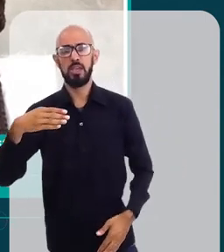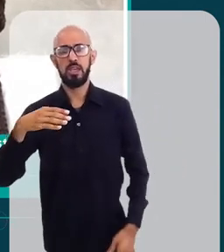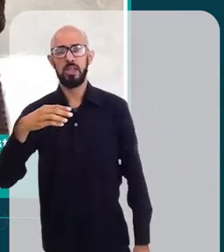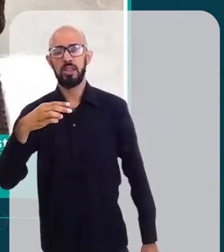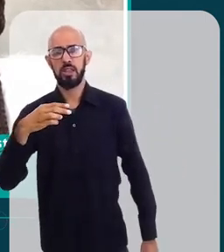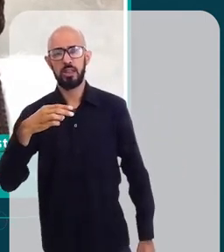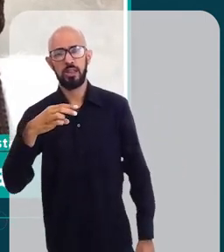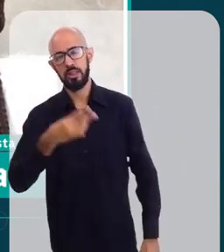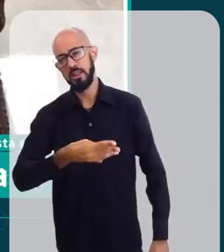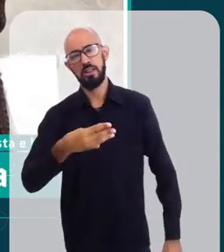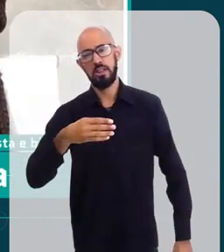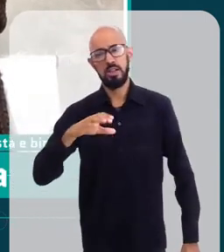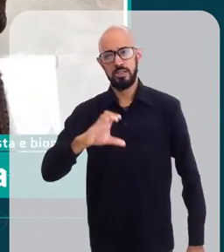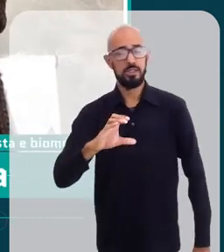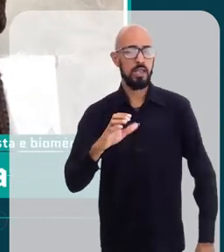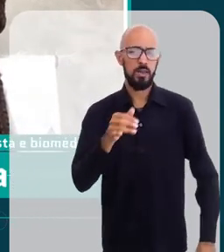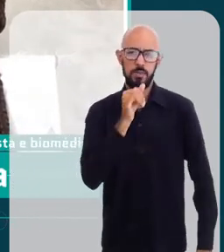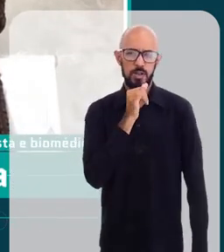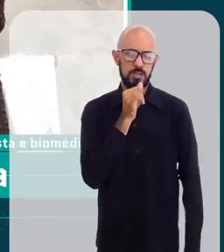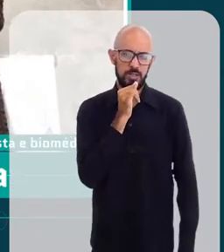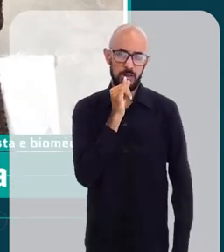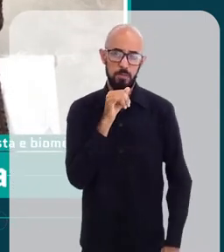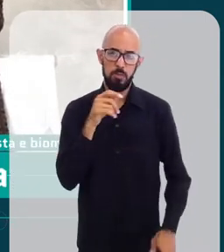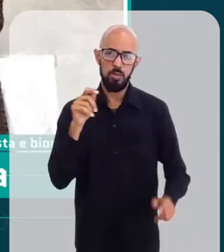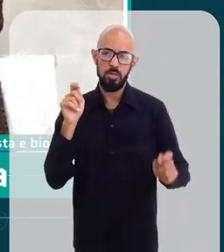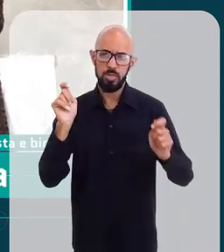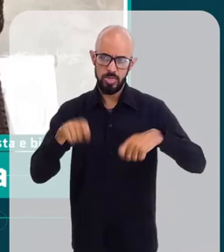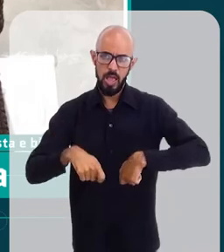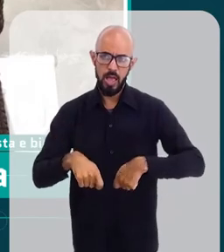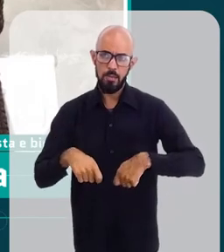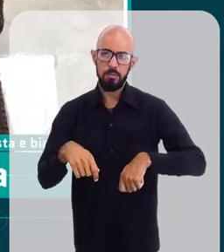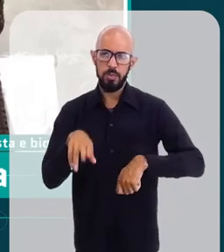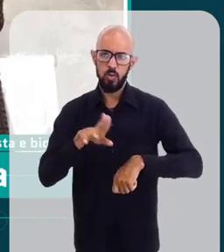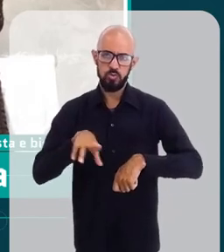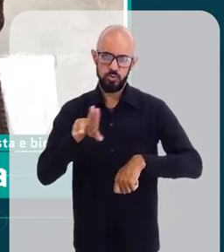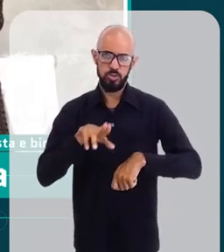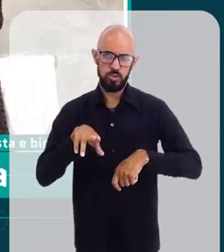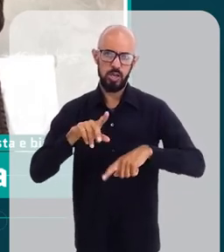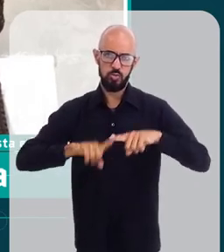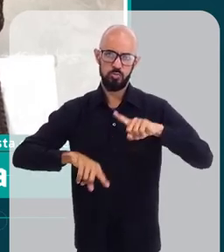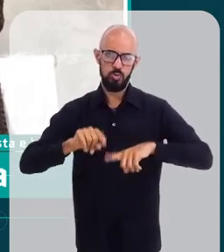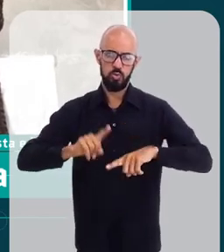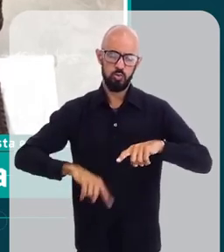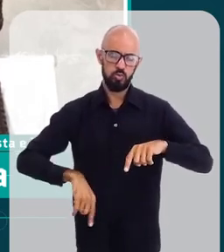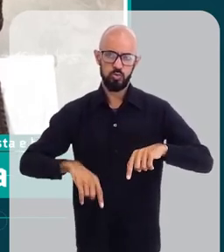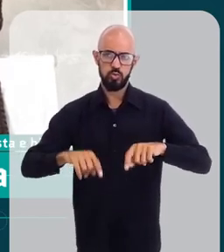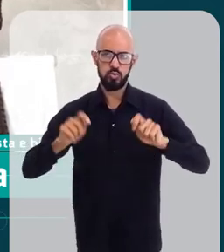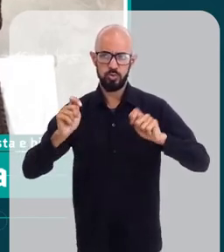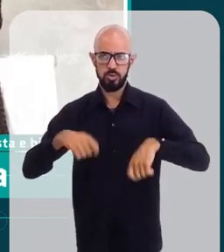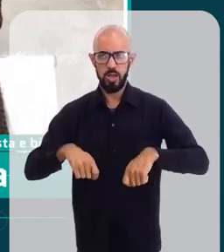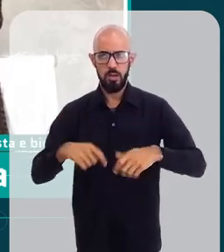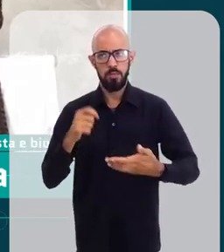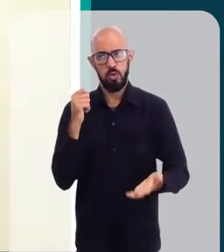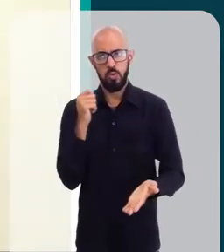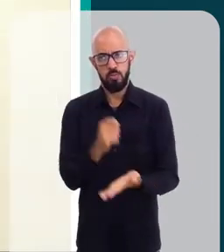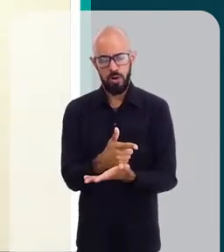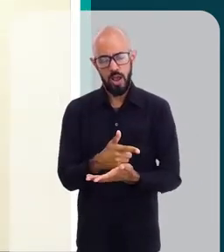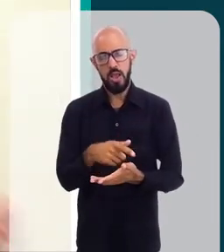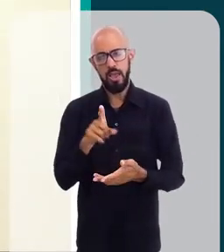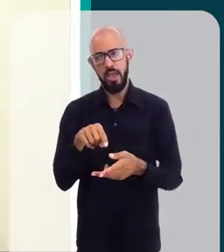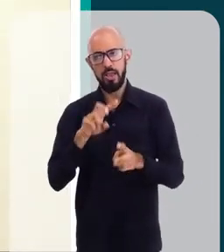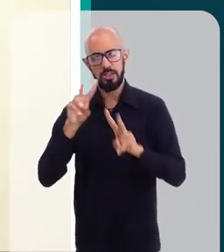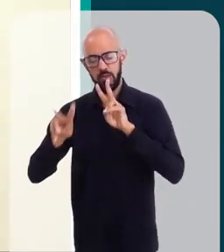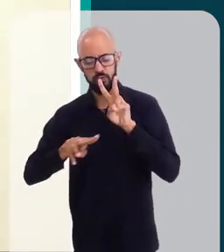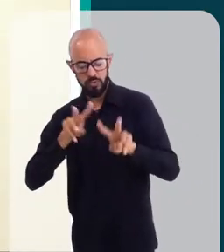capacidade, condição de consumir. Eu acho que mudou muito essa questão com